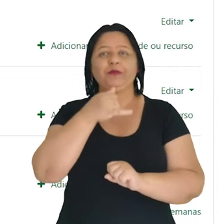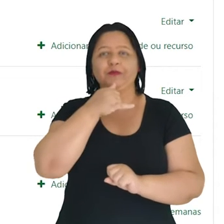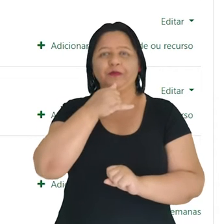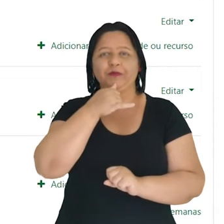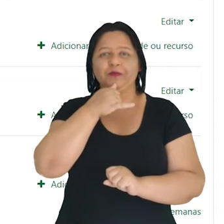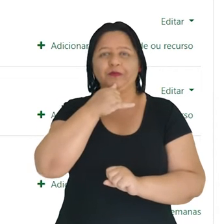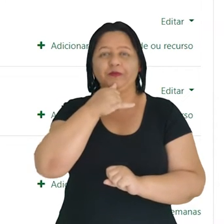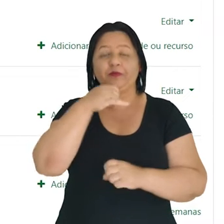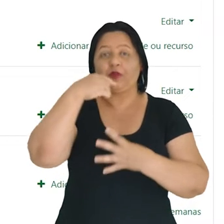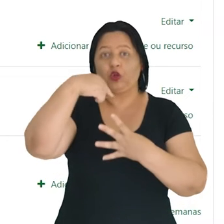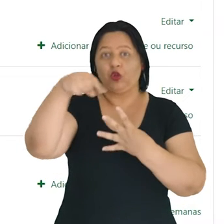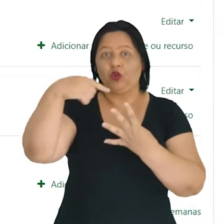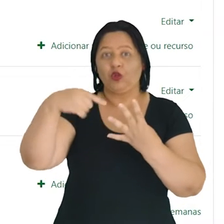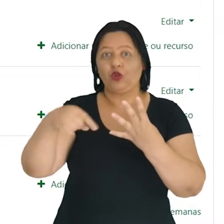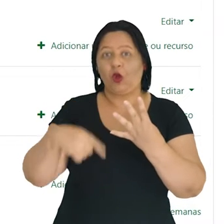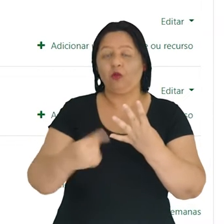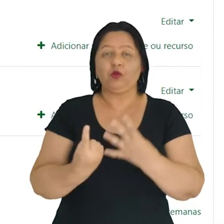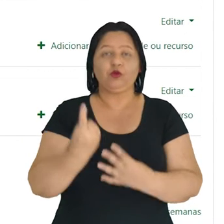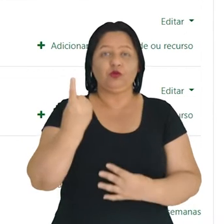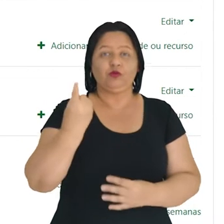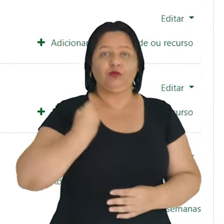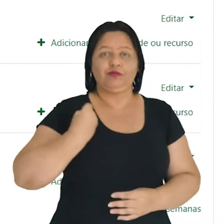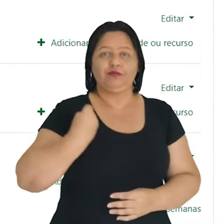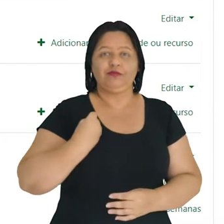Por exemplo, tópico 1.